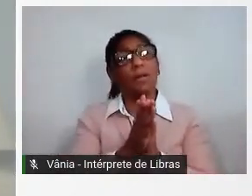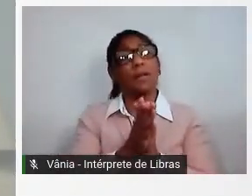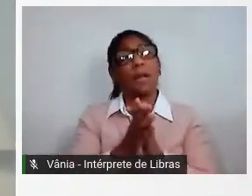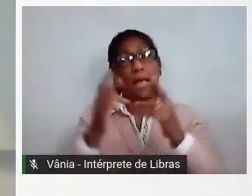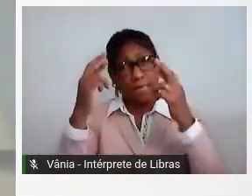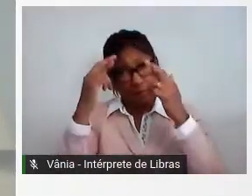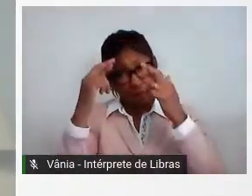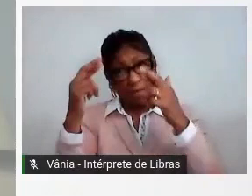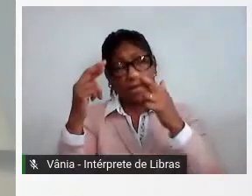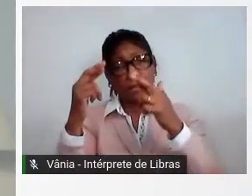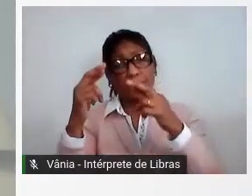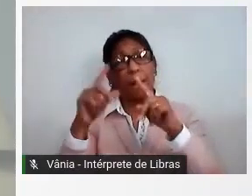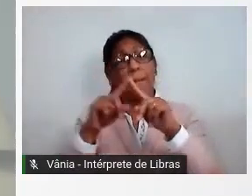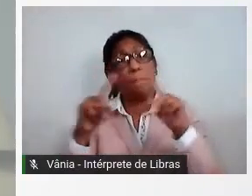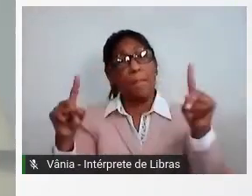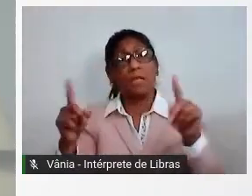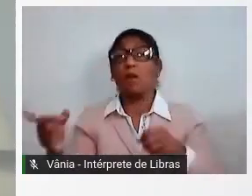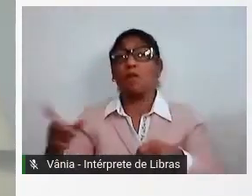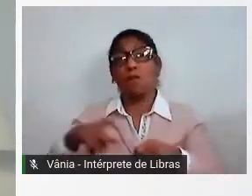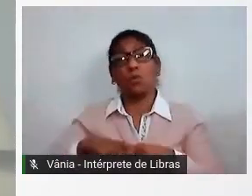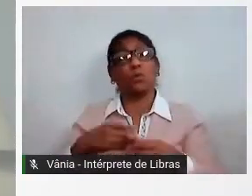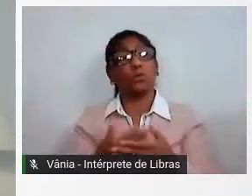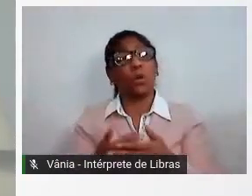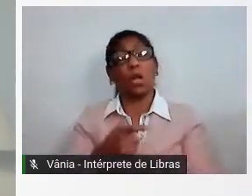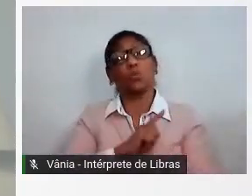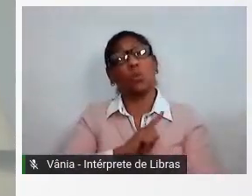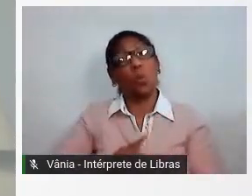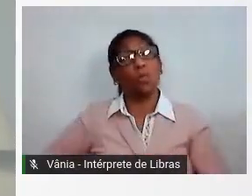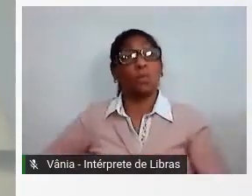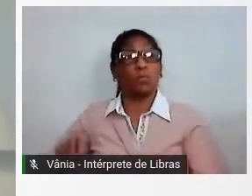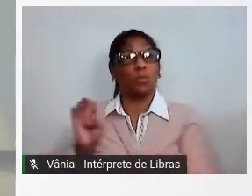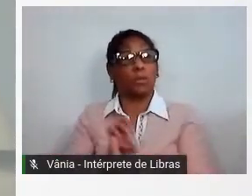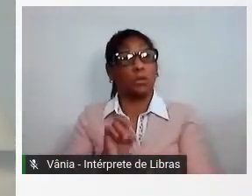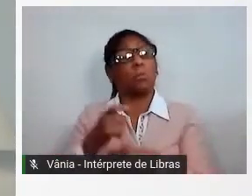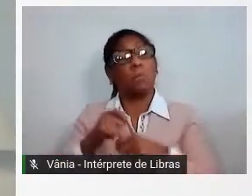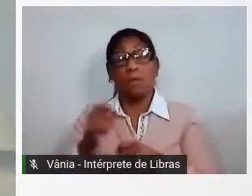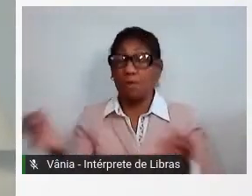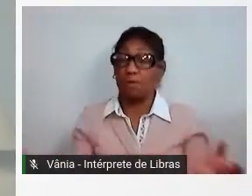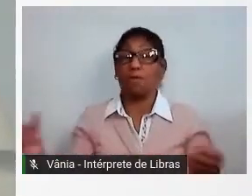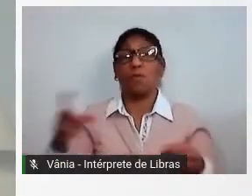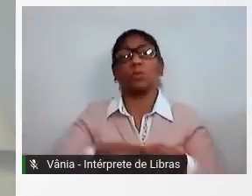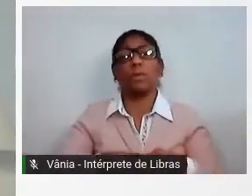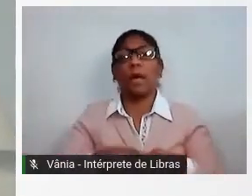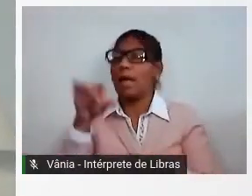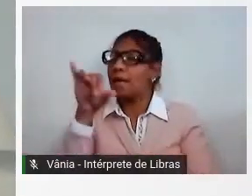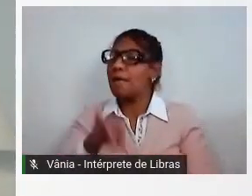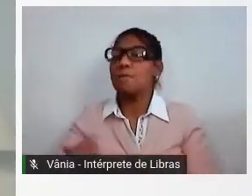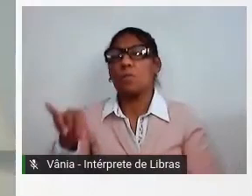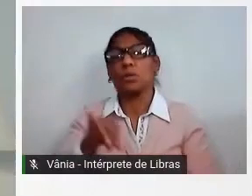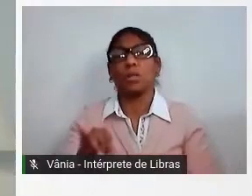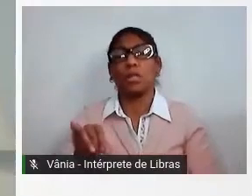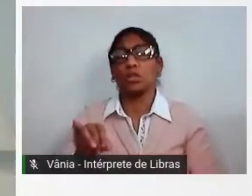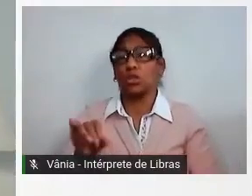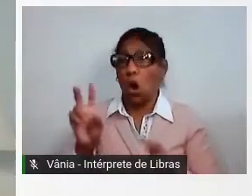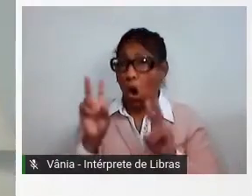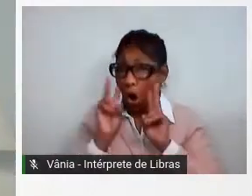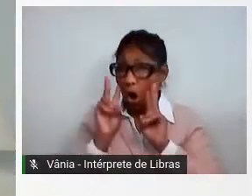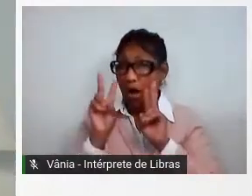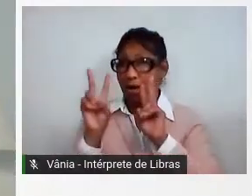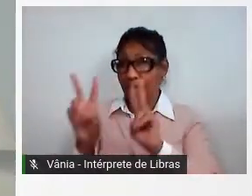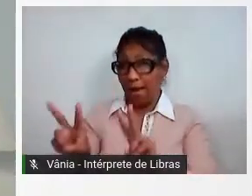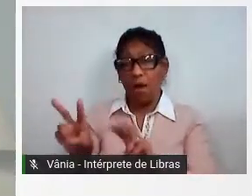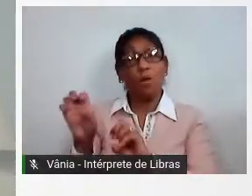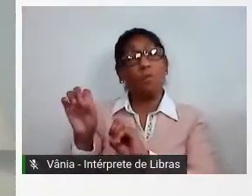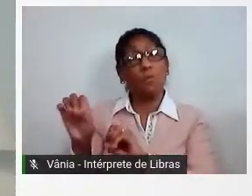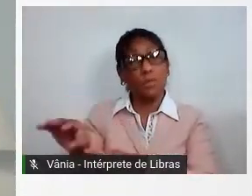têm sobre os seus municípios. Mas não posso deixar de, como governador do Estado, salientar que é muito importante olhar para a educação com esta